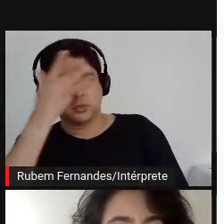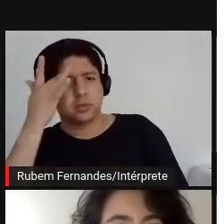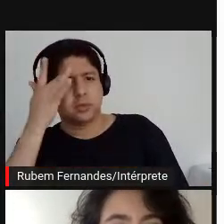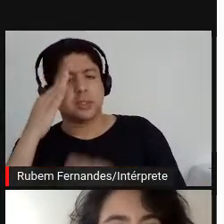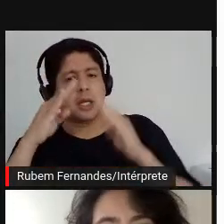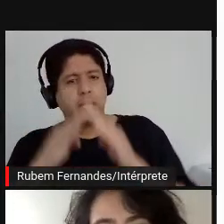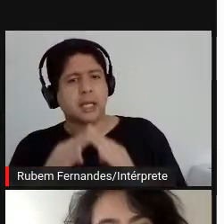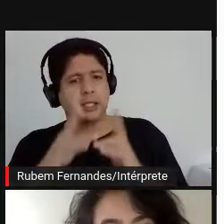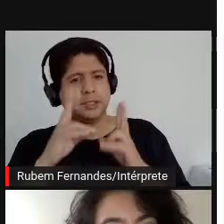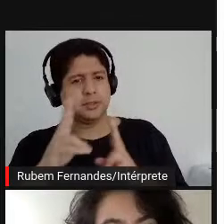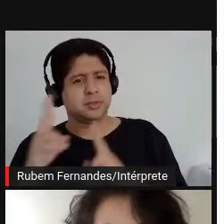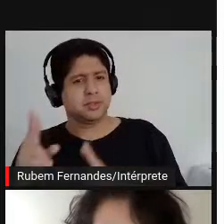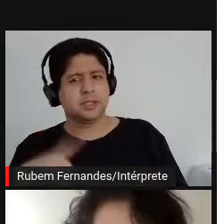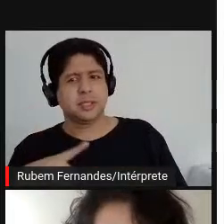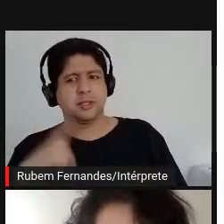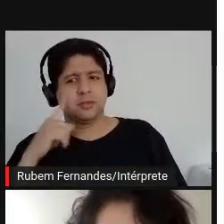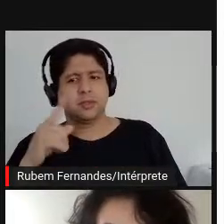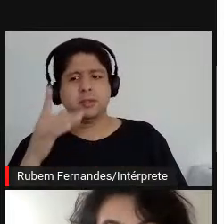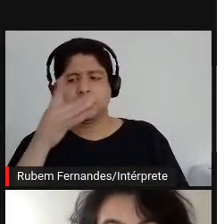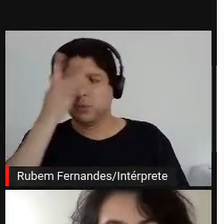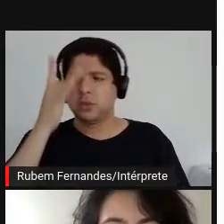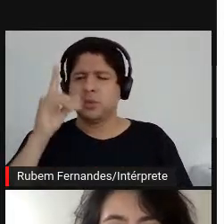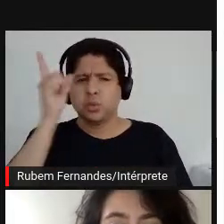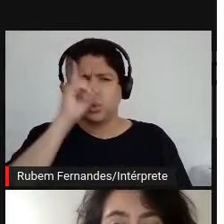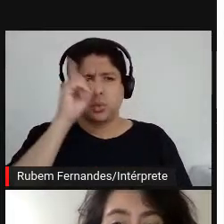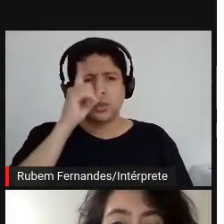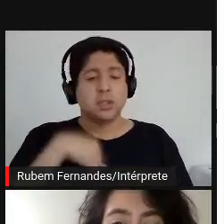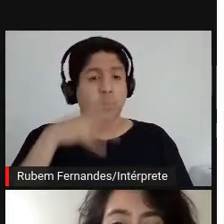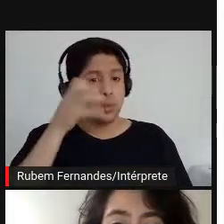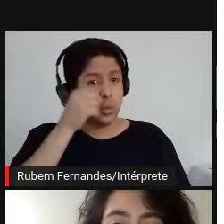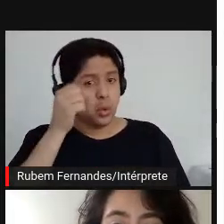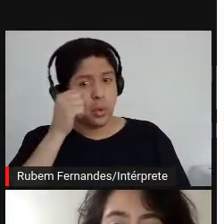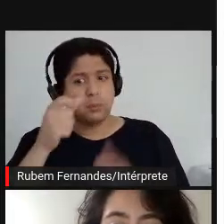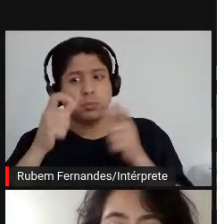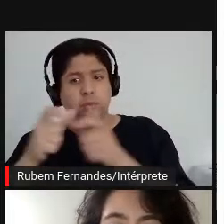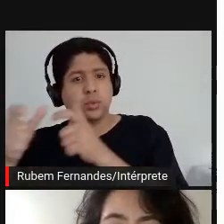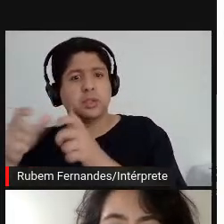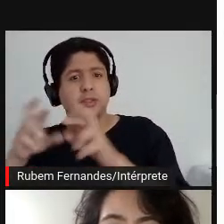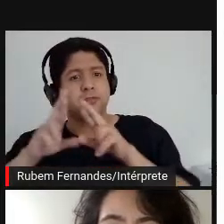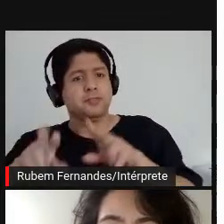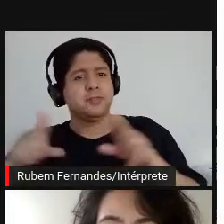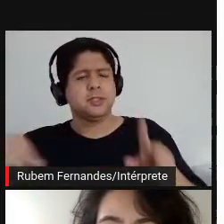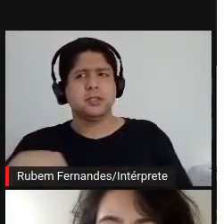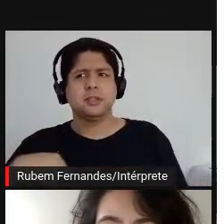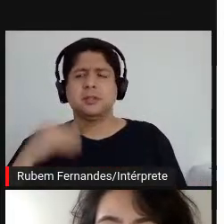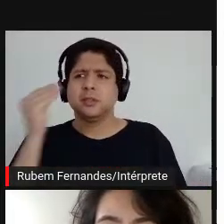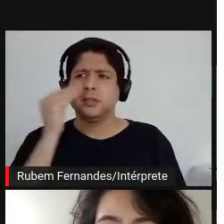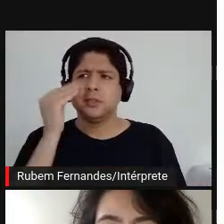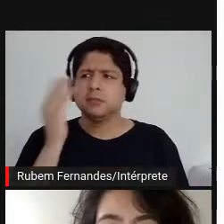mesmo, que eu estava cada dia, dormia com uma pessoa diferente, entendendo que, nossa...